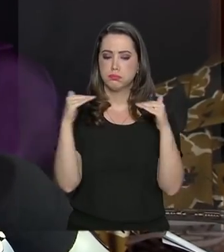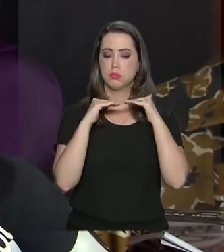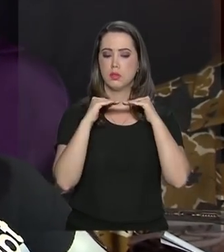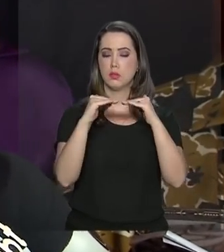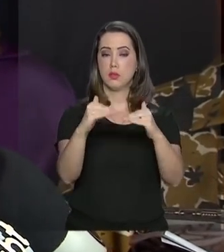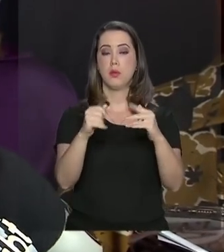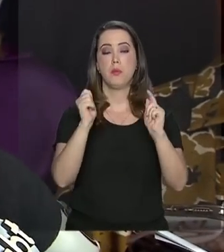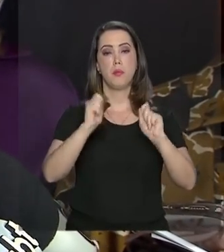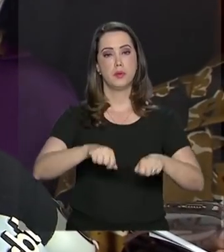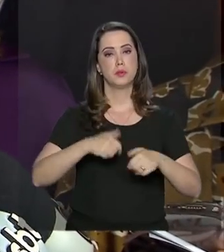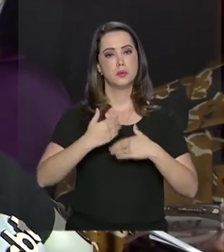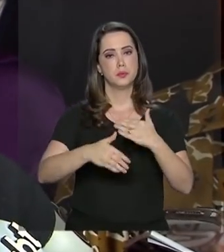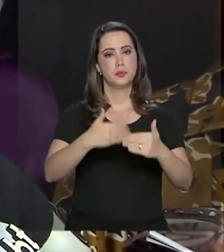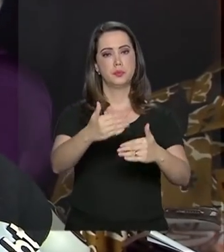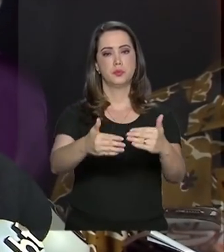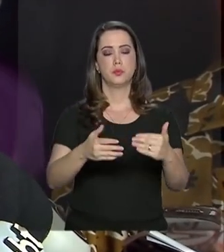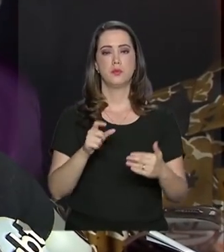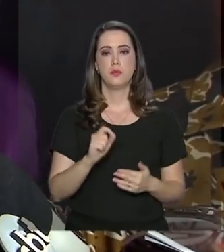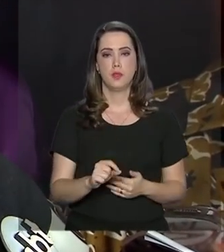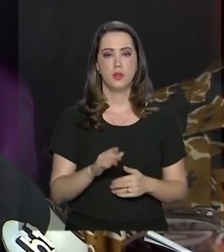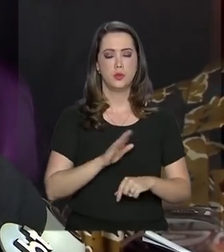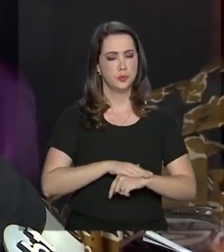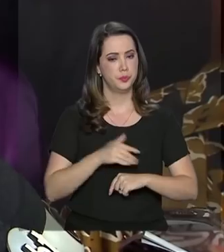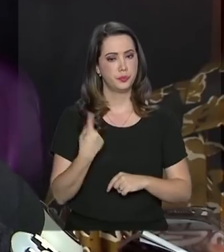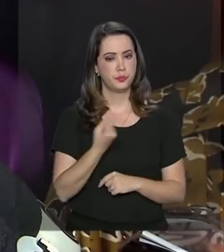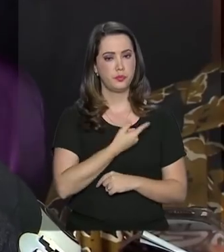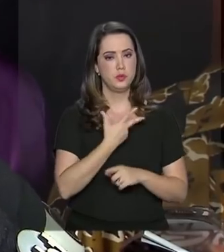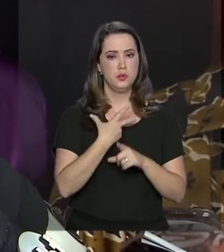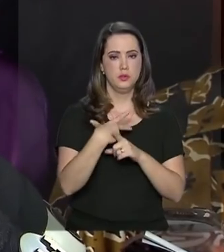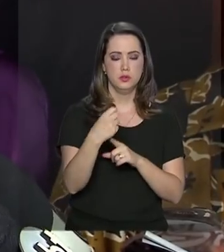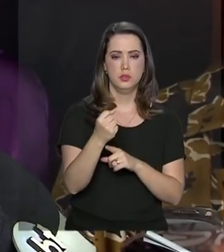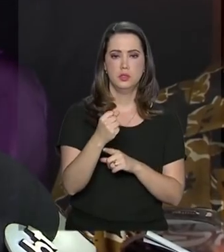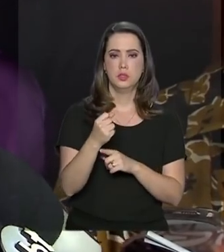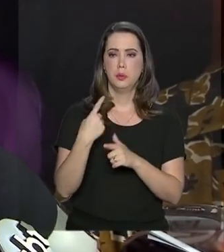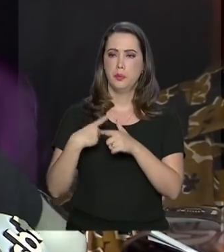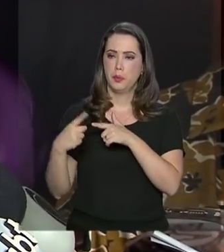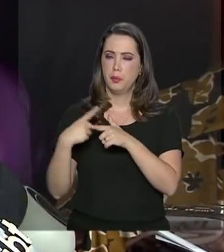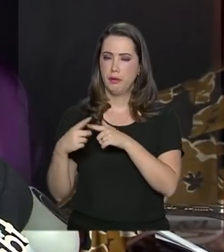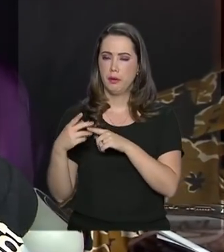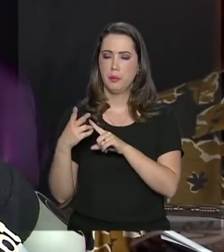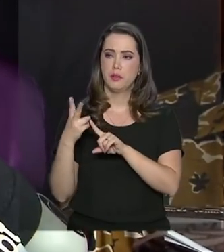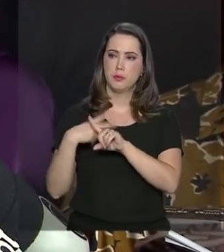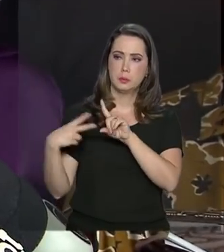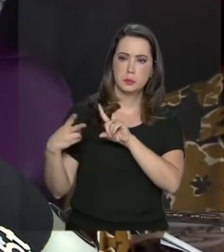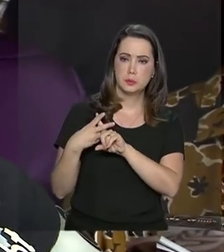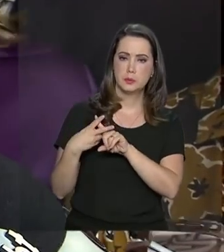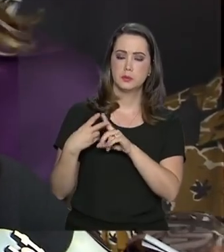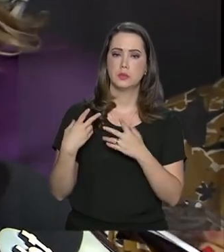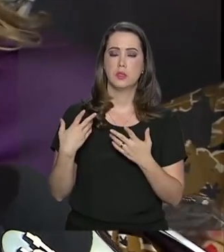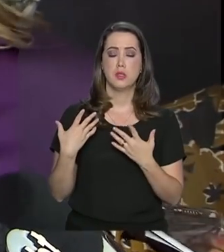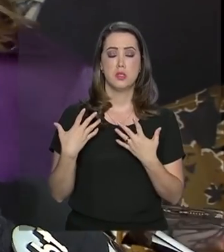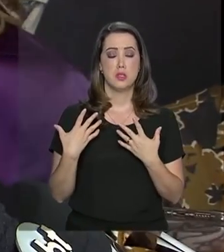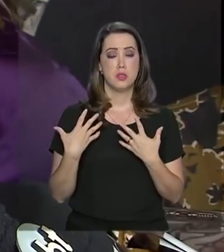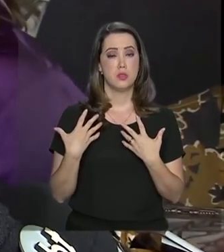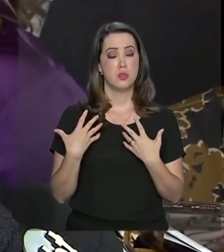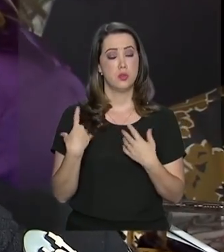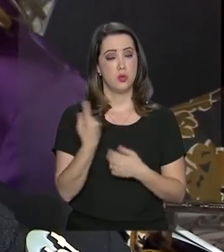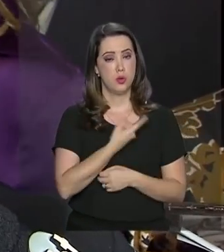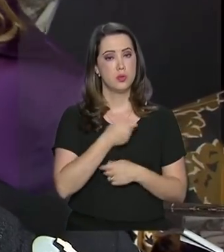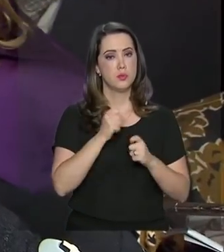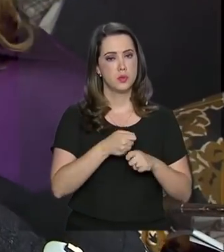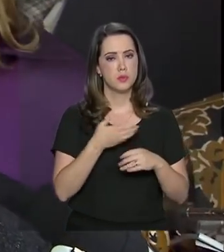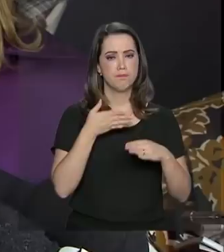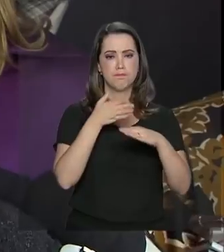atravessar, no momento que nós superarmos o episódio da nova Previdência, possa atravessar o